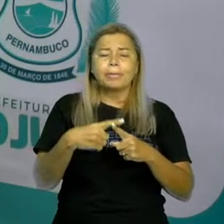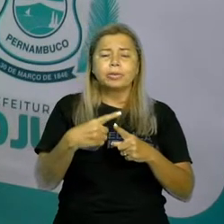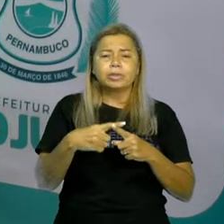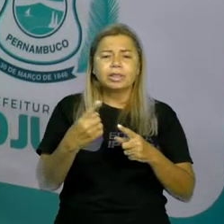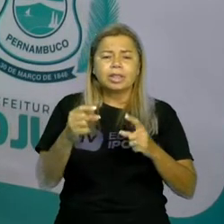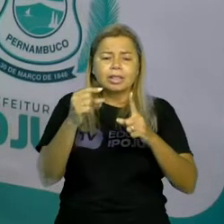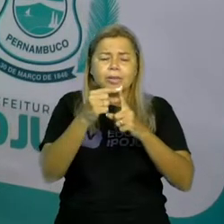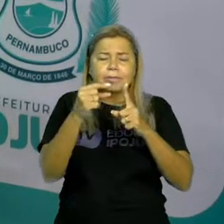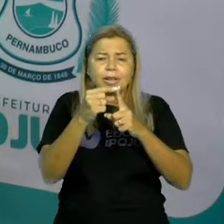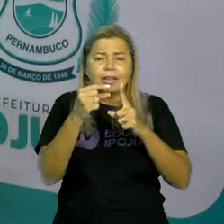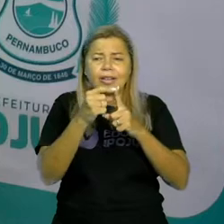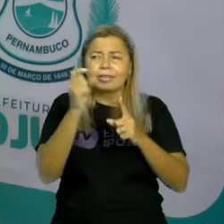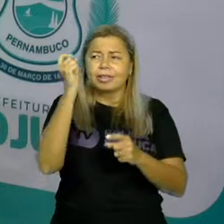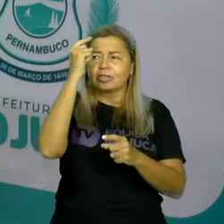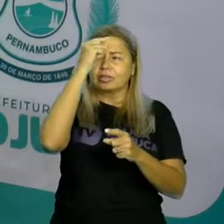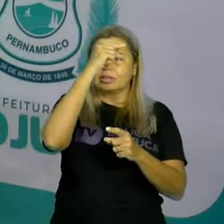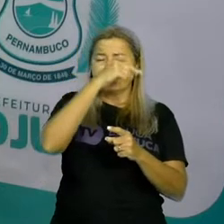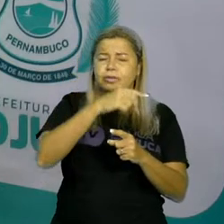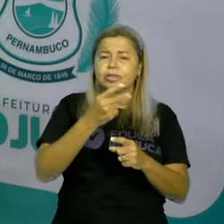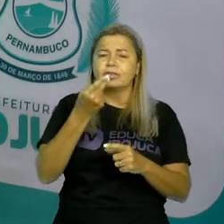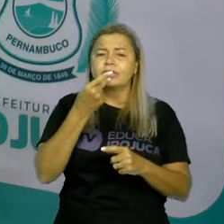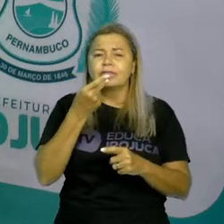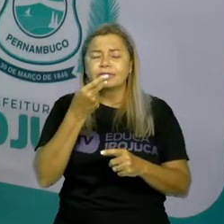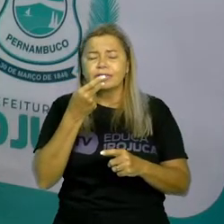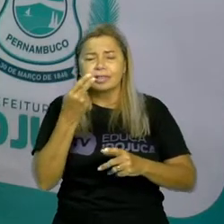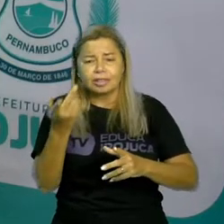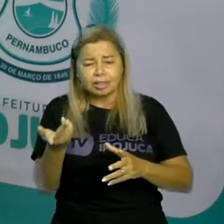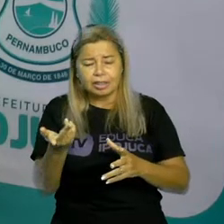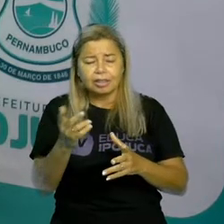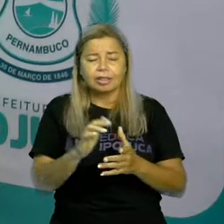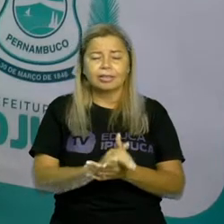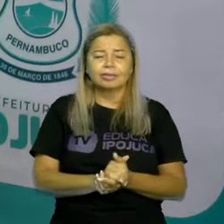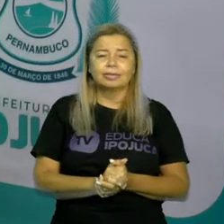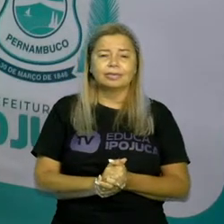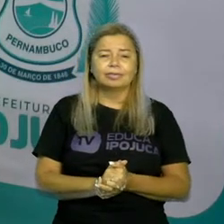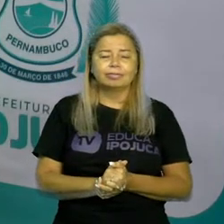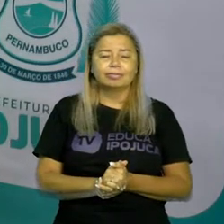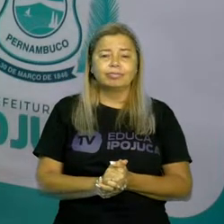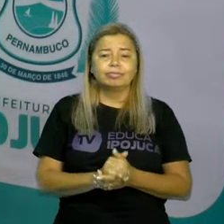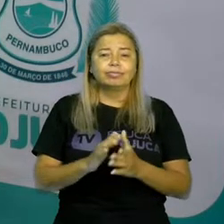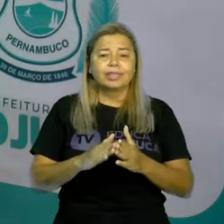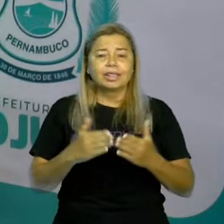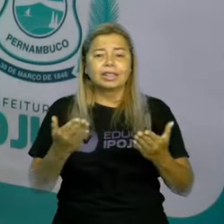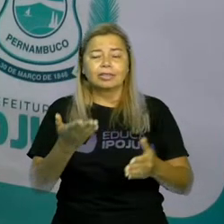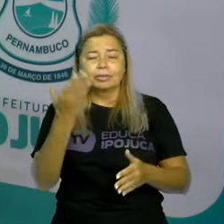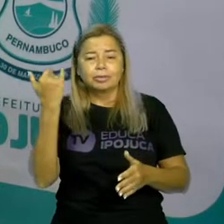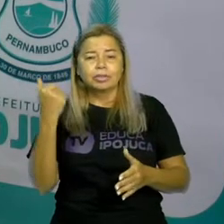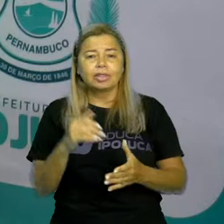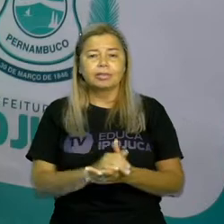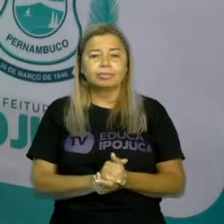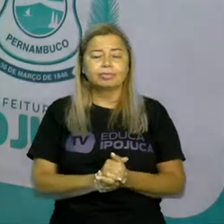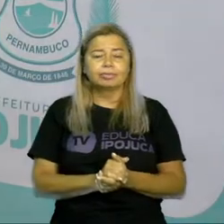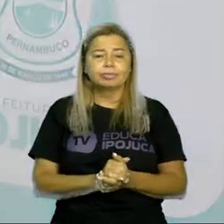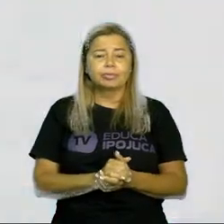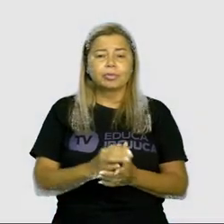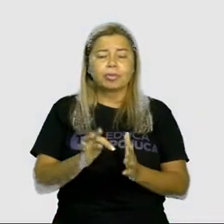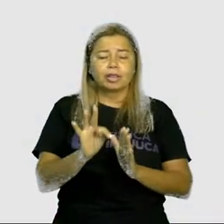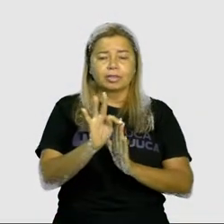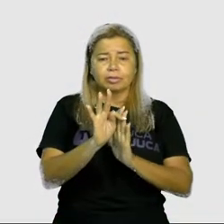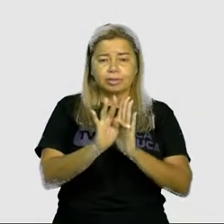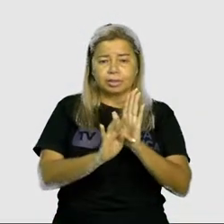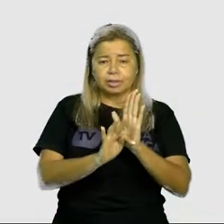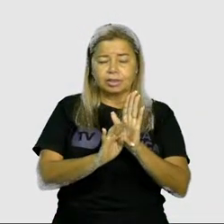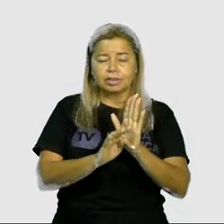difíceis de ser pronunciadas com agilidade. Então, vamos lá. Esse tipo de texto